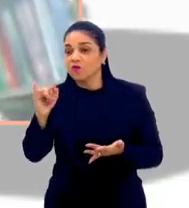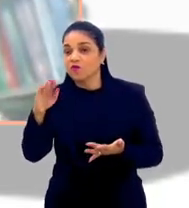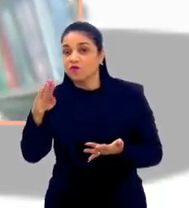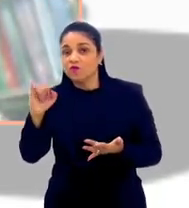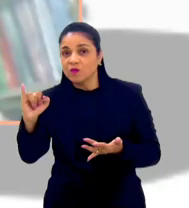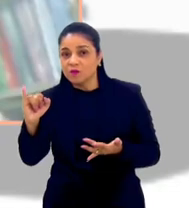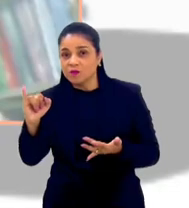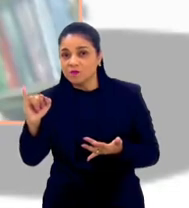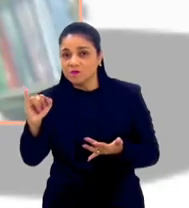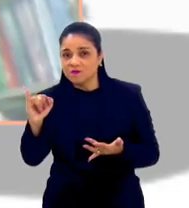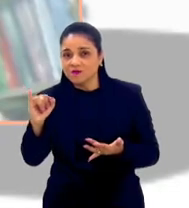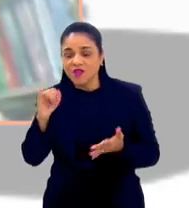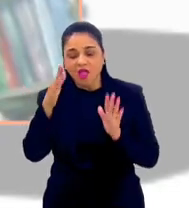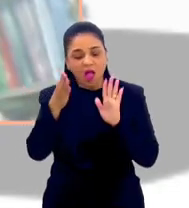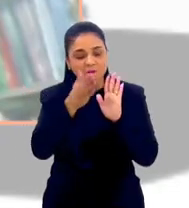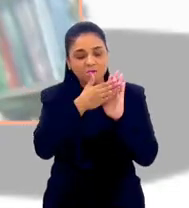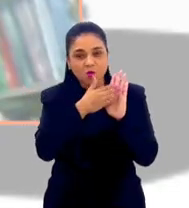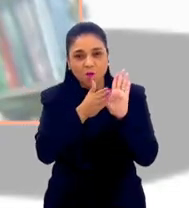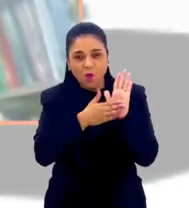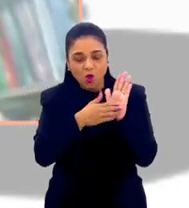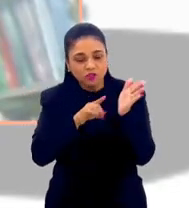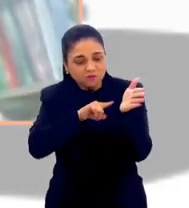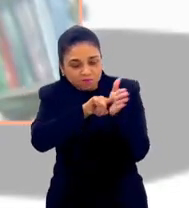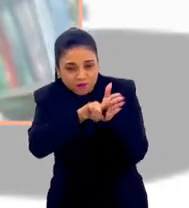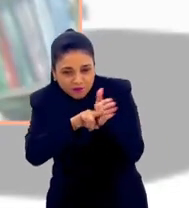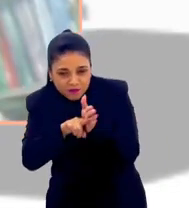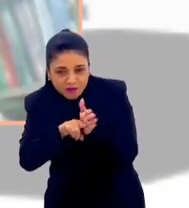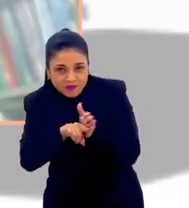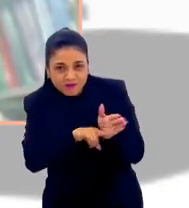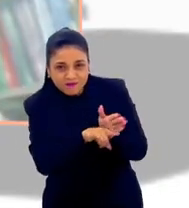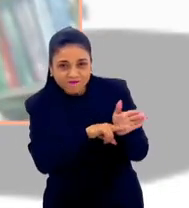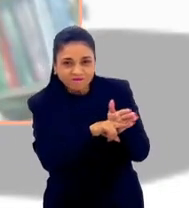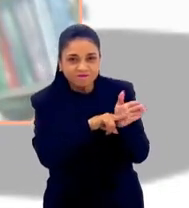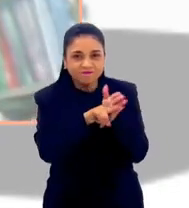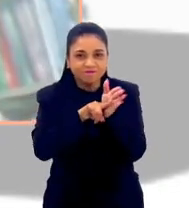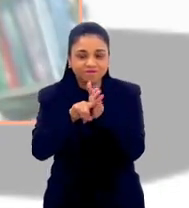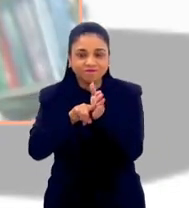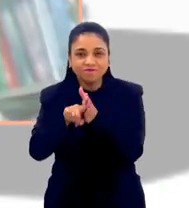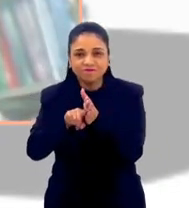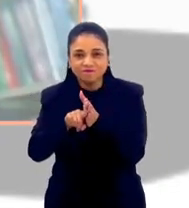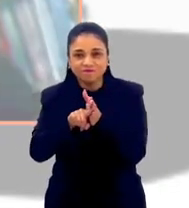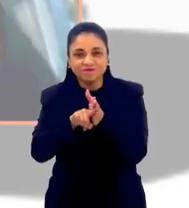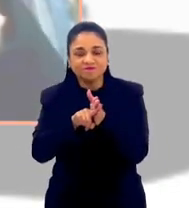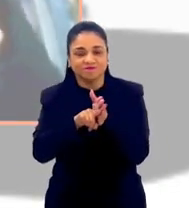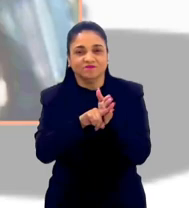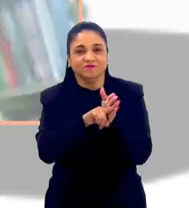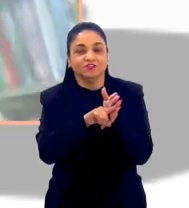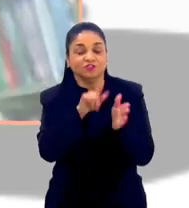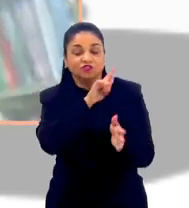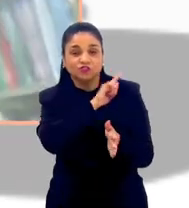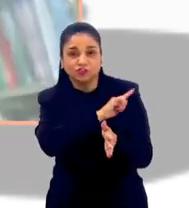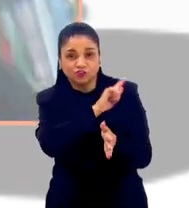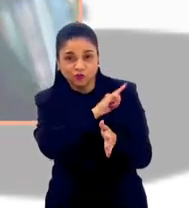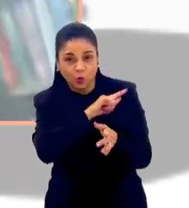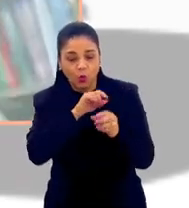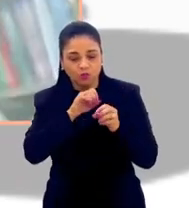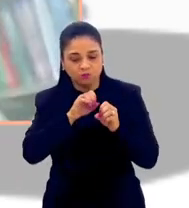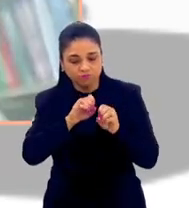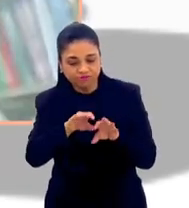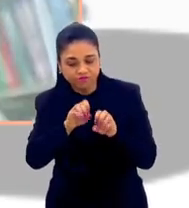indivíduo. Então essa é a proposta da linha de pesquisa, essa é a proposta de instrumentalizar gestores,